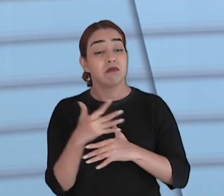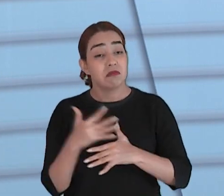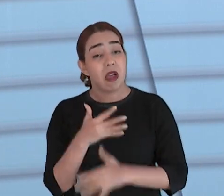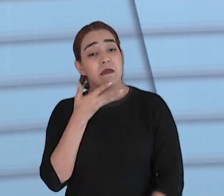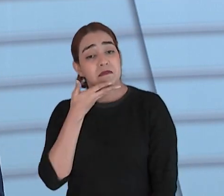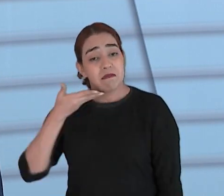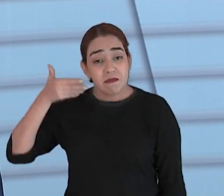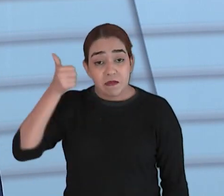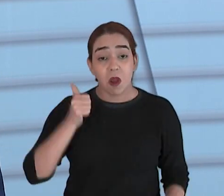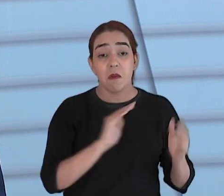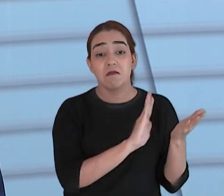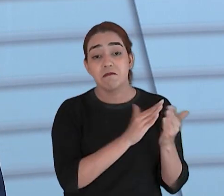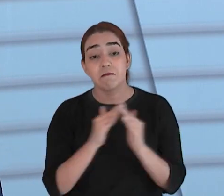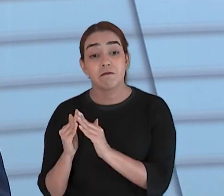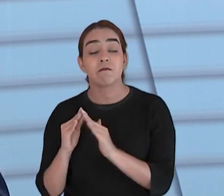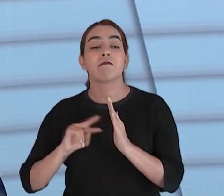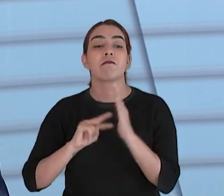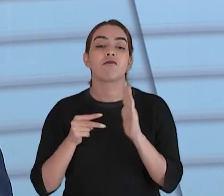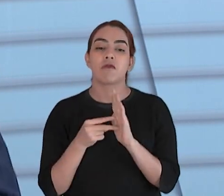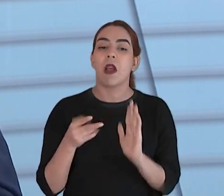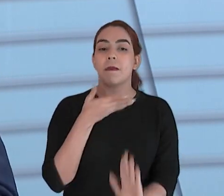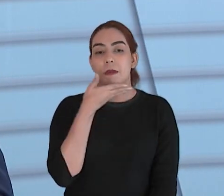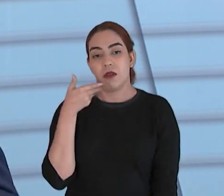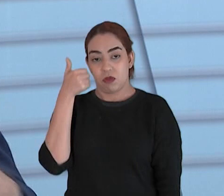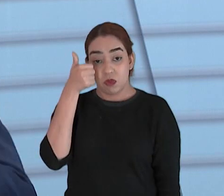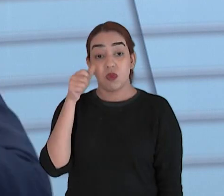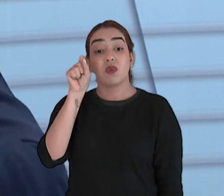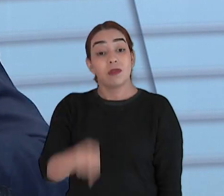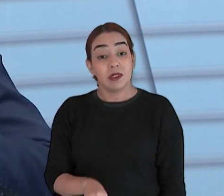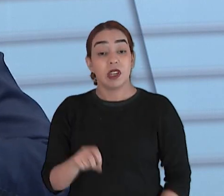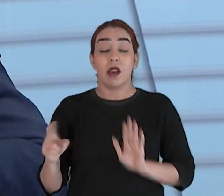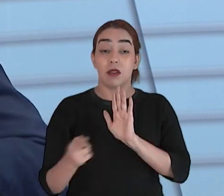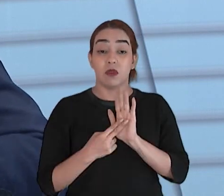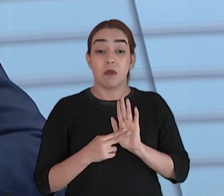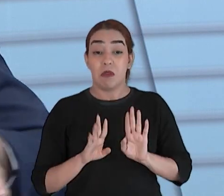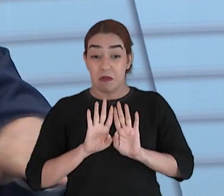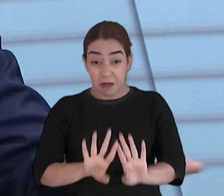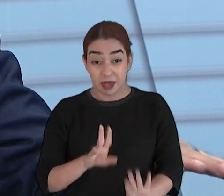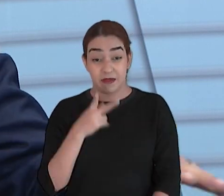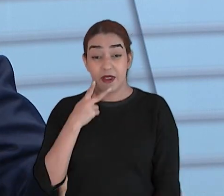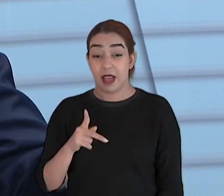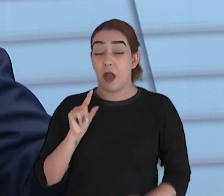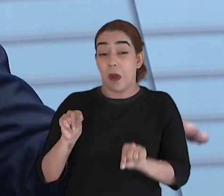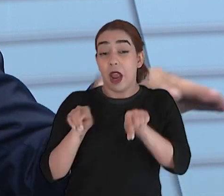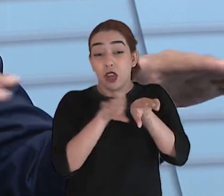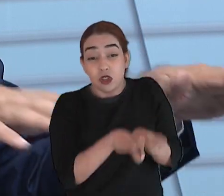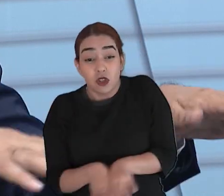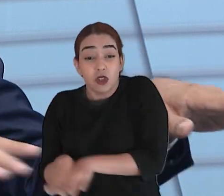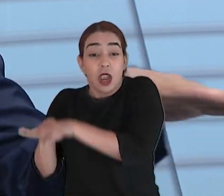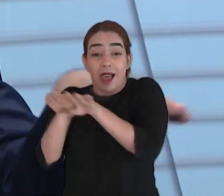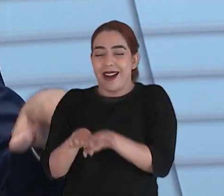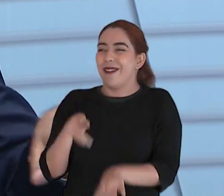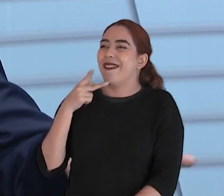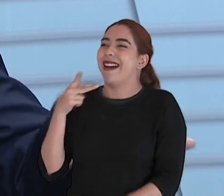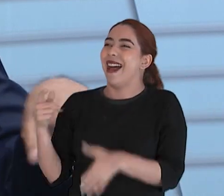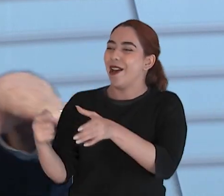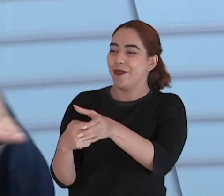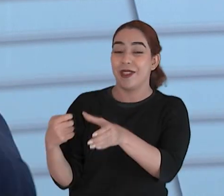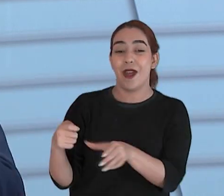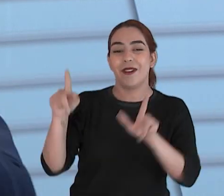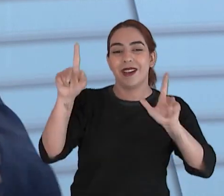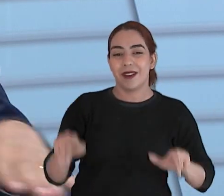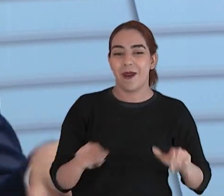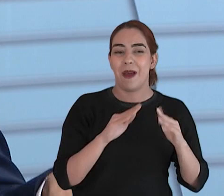melhorou muito mas dizer que agora é tudo a mesma coisa que a aldeota e periferia